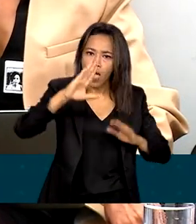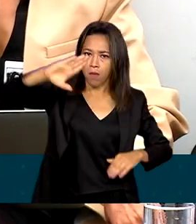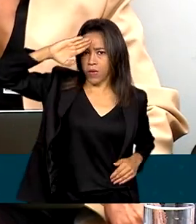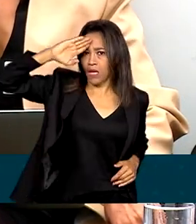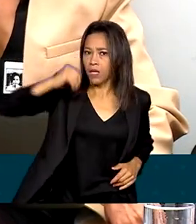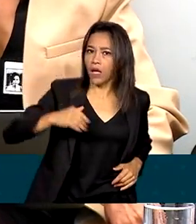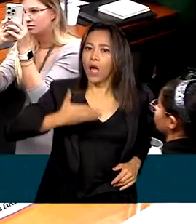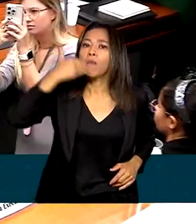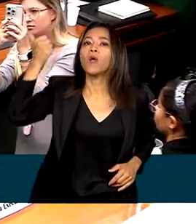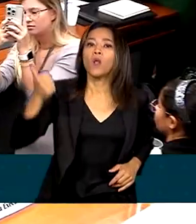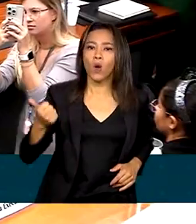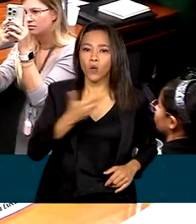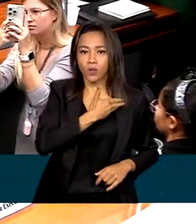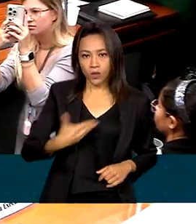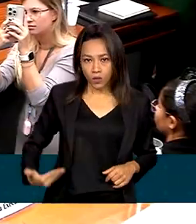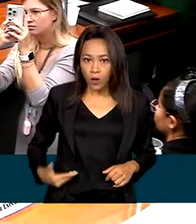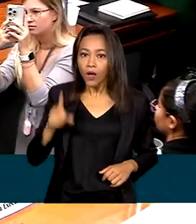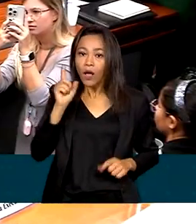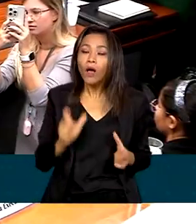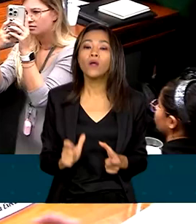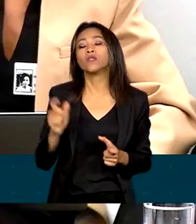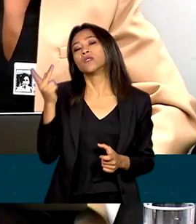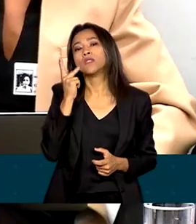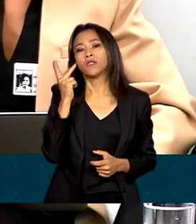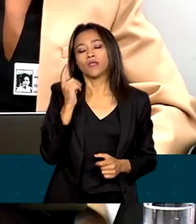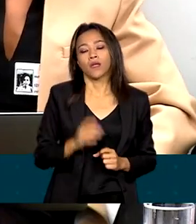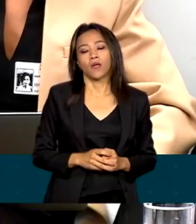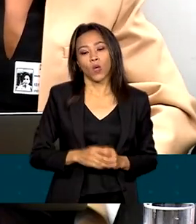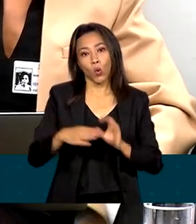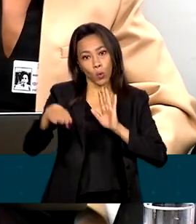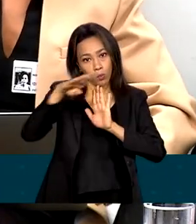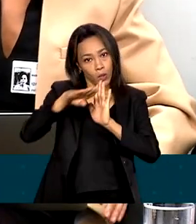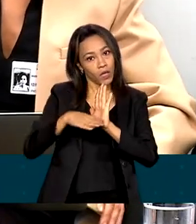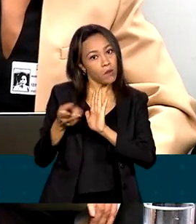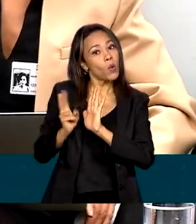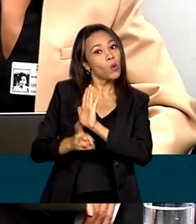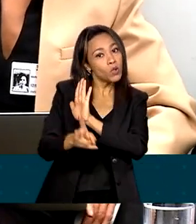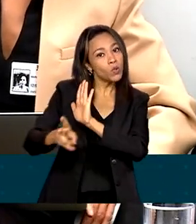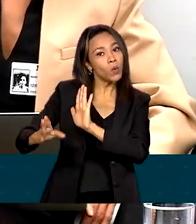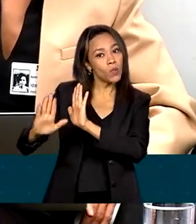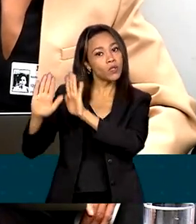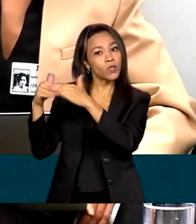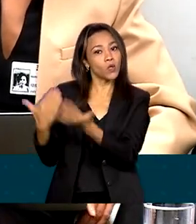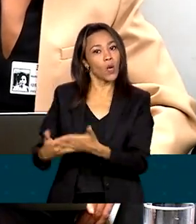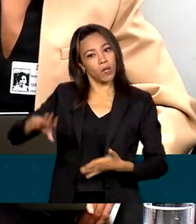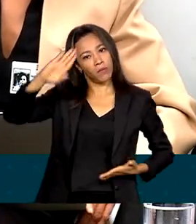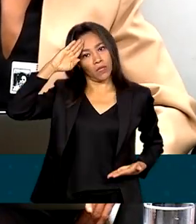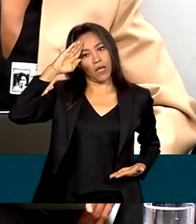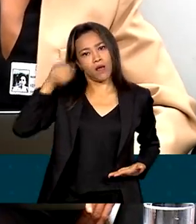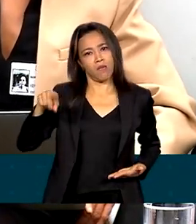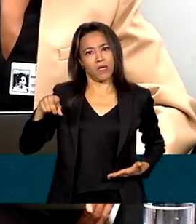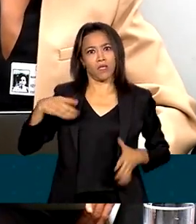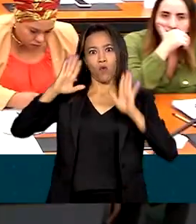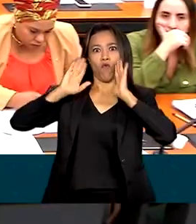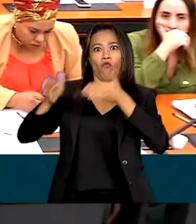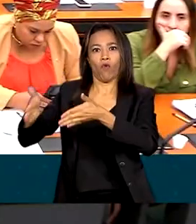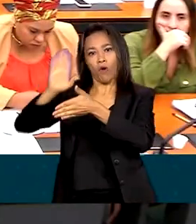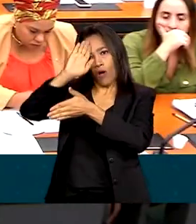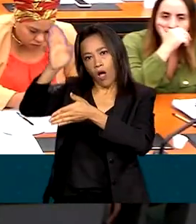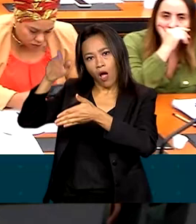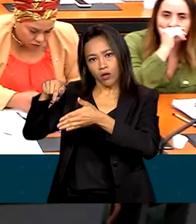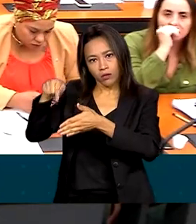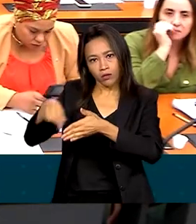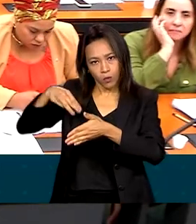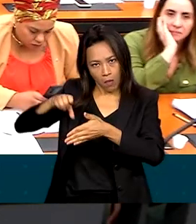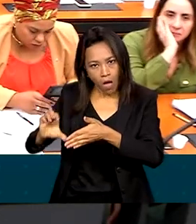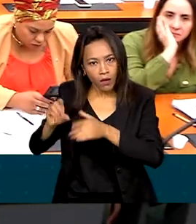Brasil é no Ceará. O programa continua. Só não será nem prioridade, nem estratégia do Ministério da Educação. Vamos